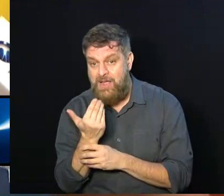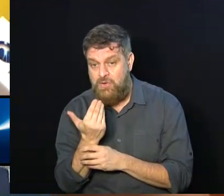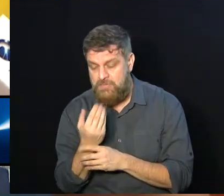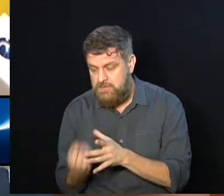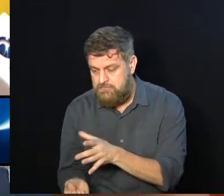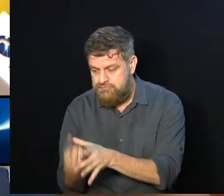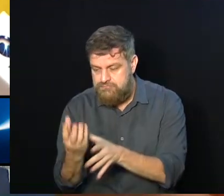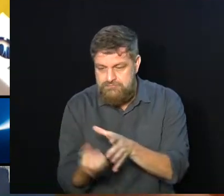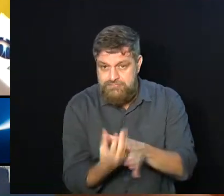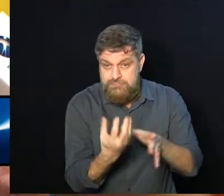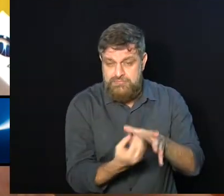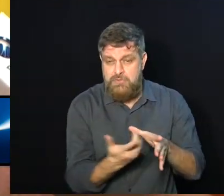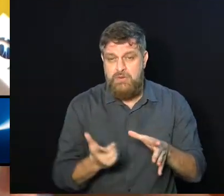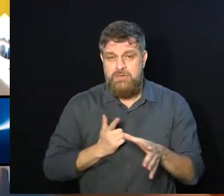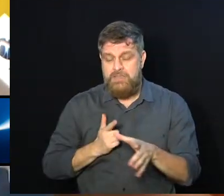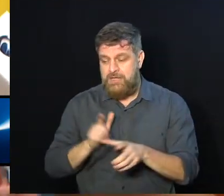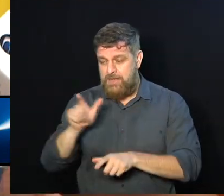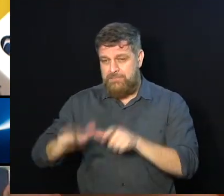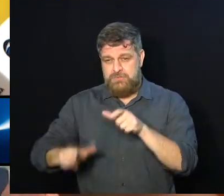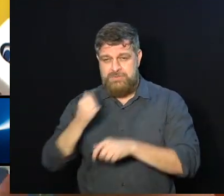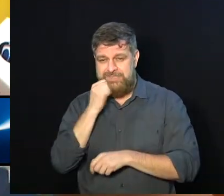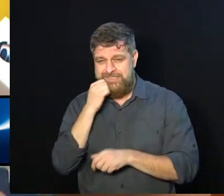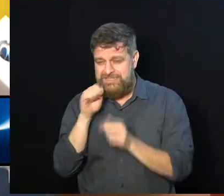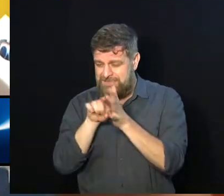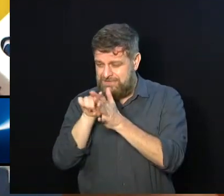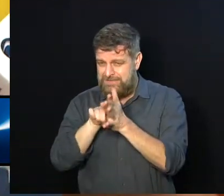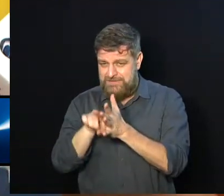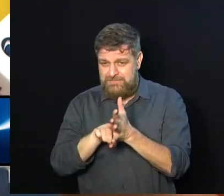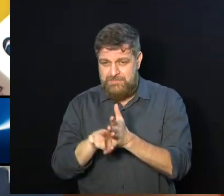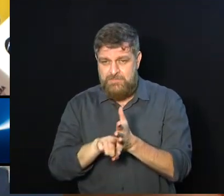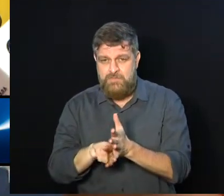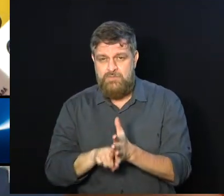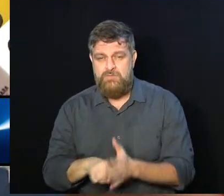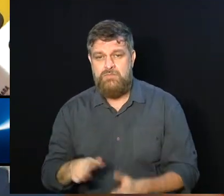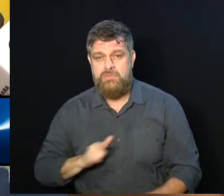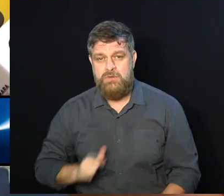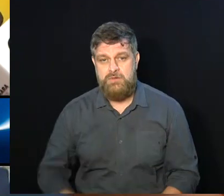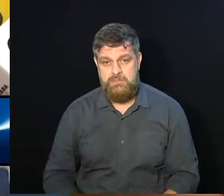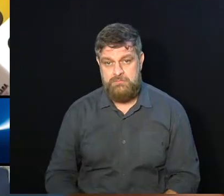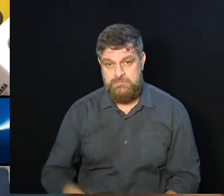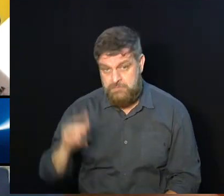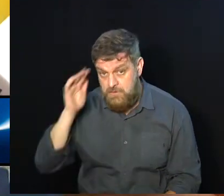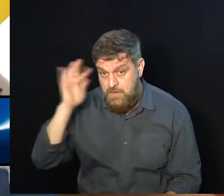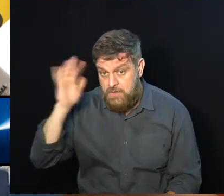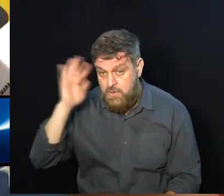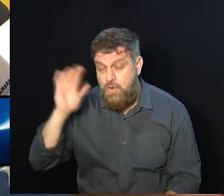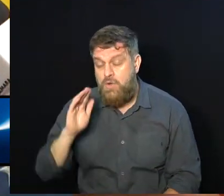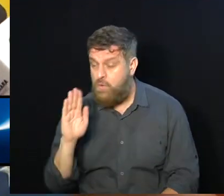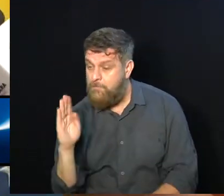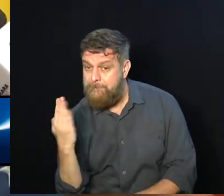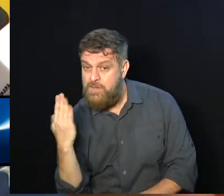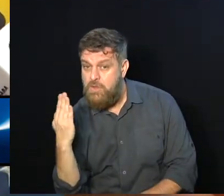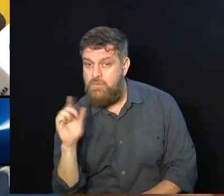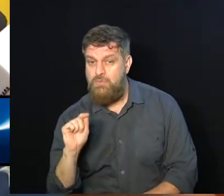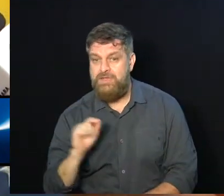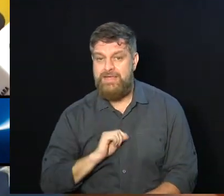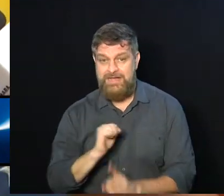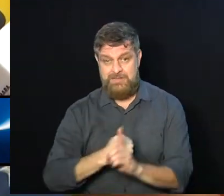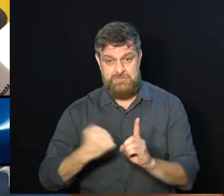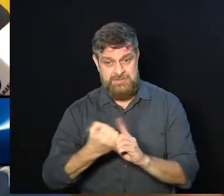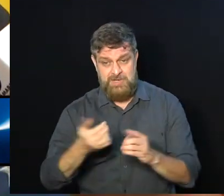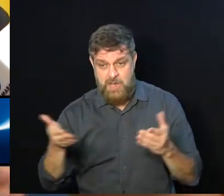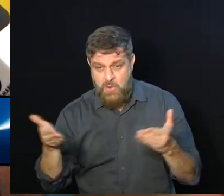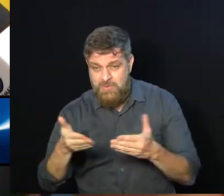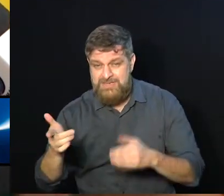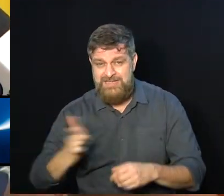preocupação muito grande dos pesquisadores, cientistas, biólogos, com o risco que hoje a sociedade, principalmente por conta